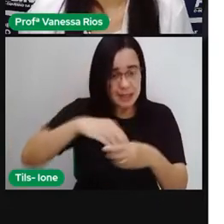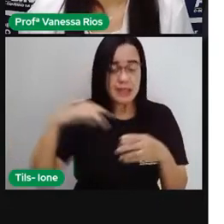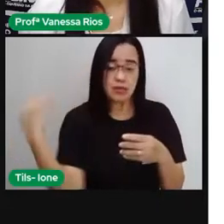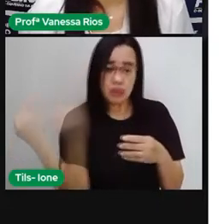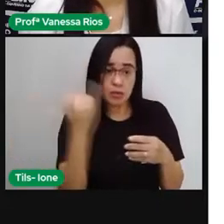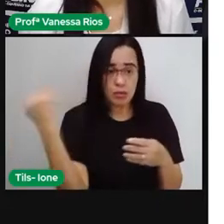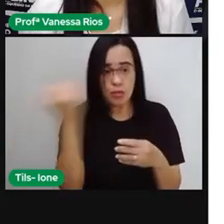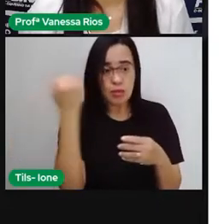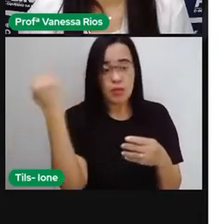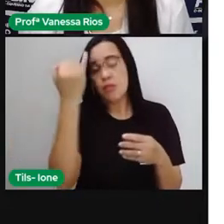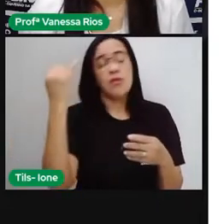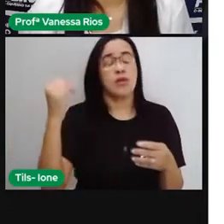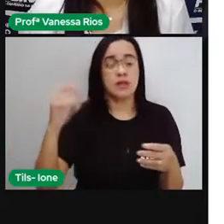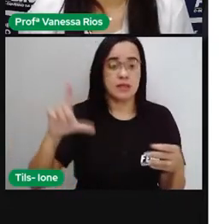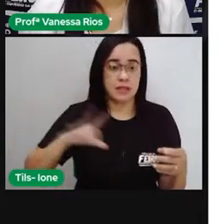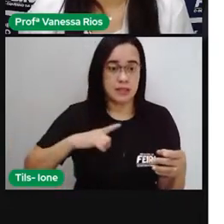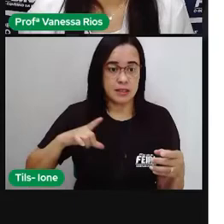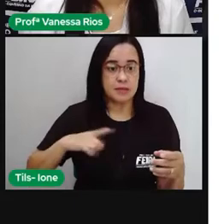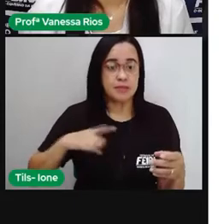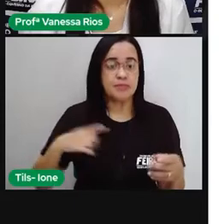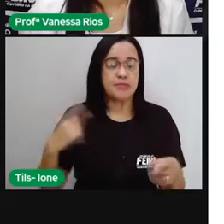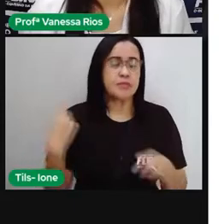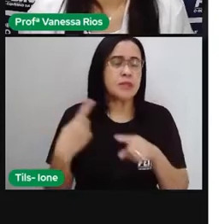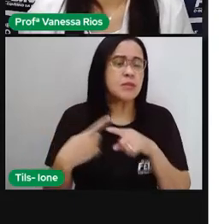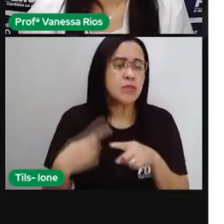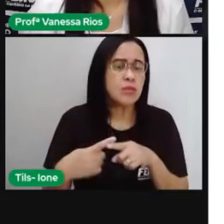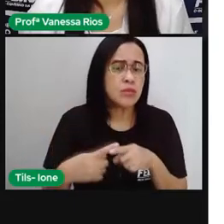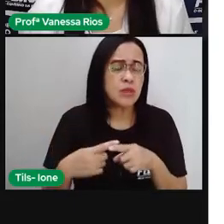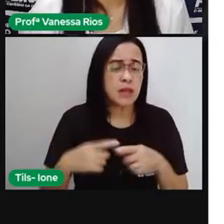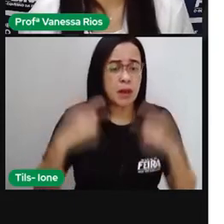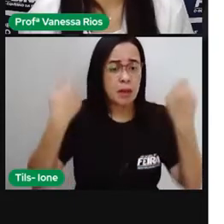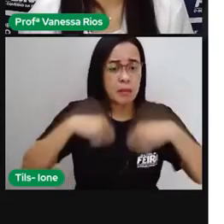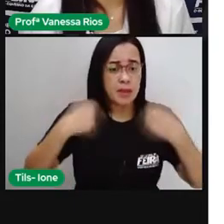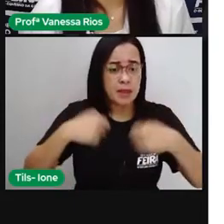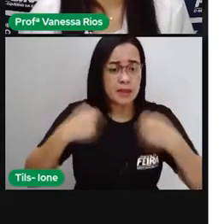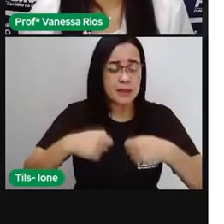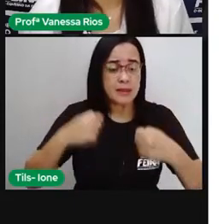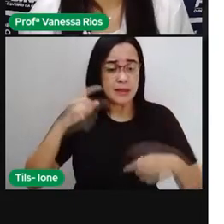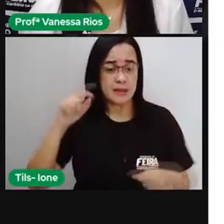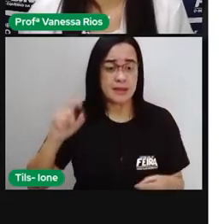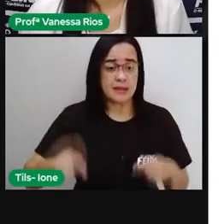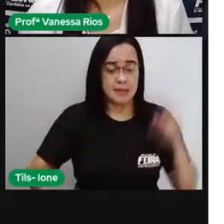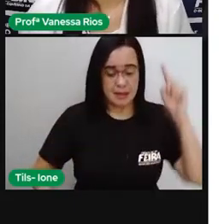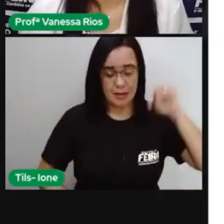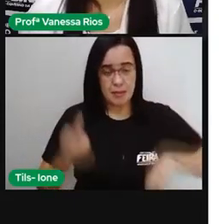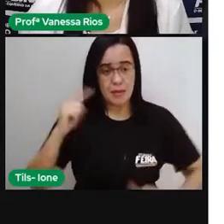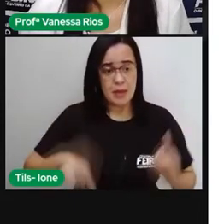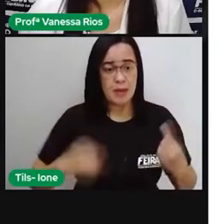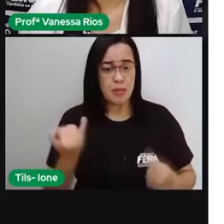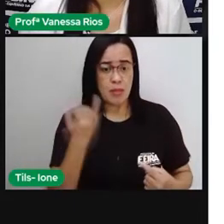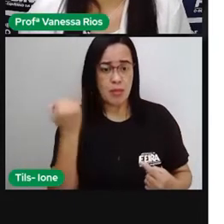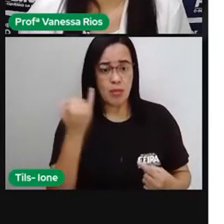para que ele possa levar aí os nutrientes e o oxigênio que o nosso corpo tem nessa cidade.